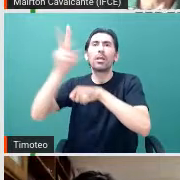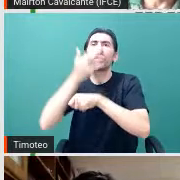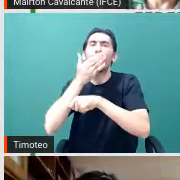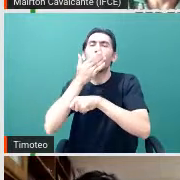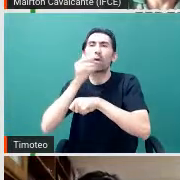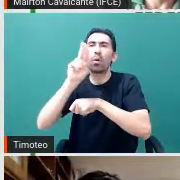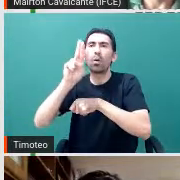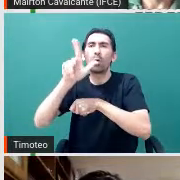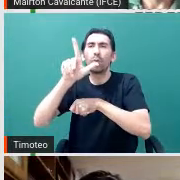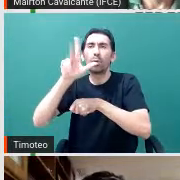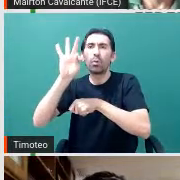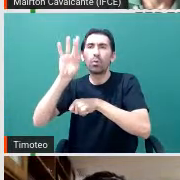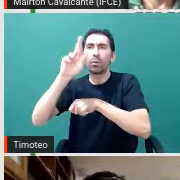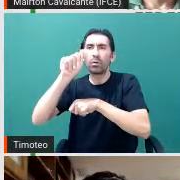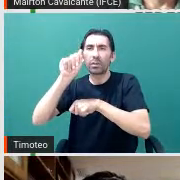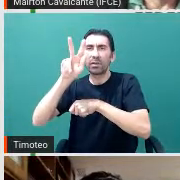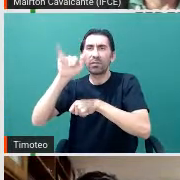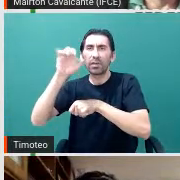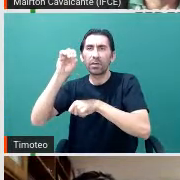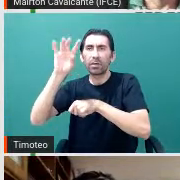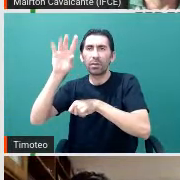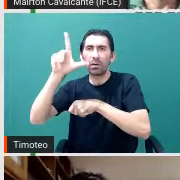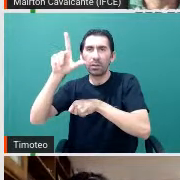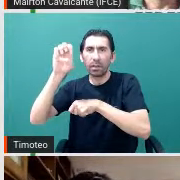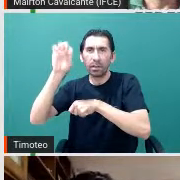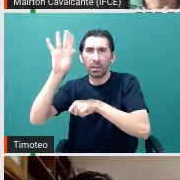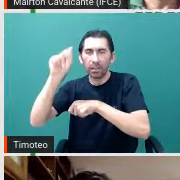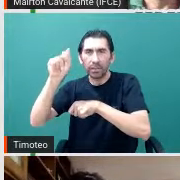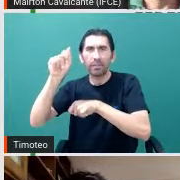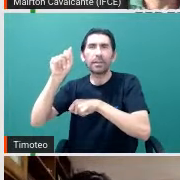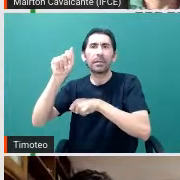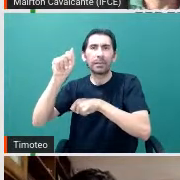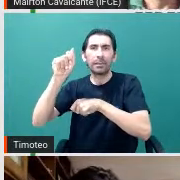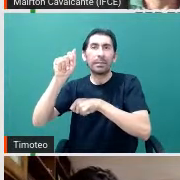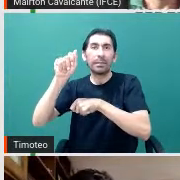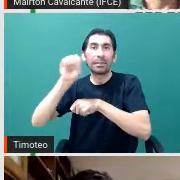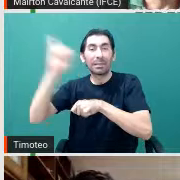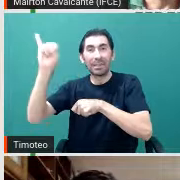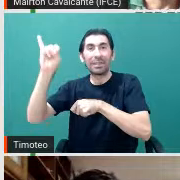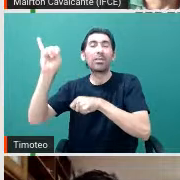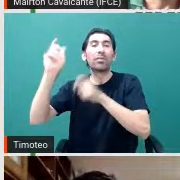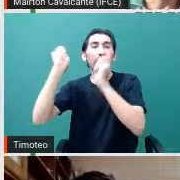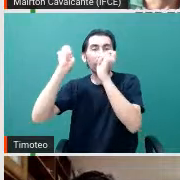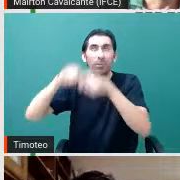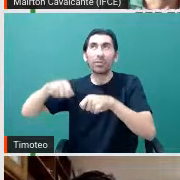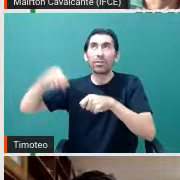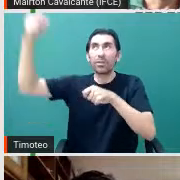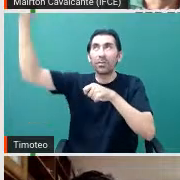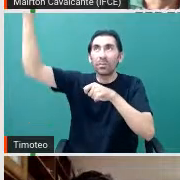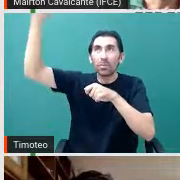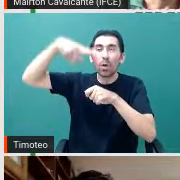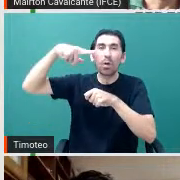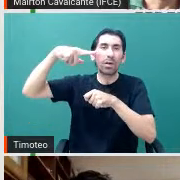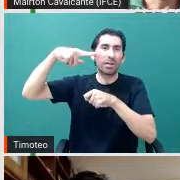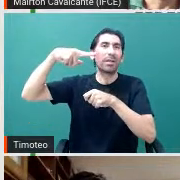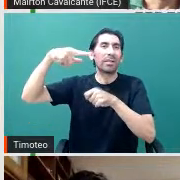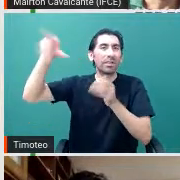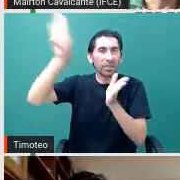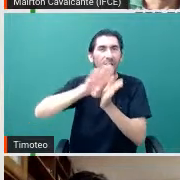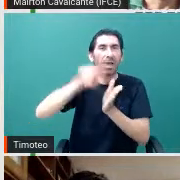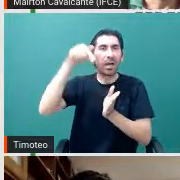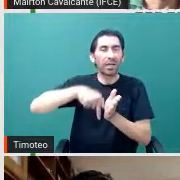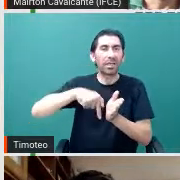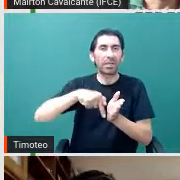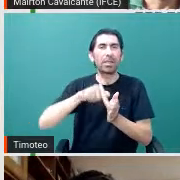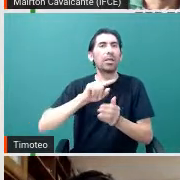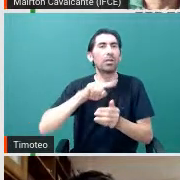que a atmosfera da Terra não deixa passar. Se deixasse, a gente morria de câncer. Então, felizmente, a atmosfera não deixa passar. Mas